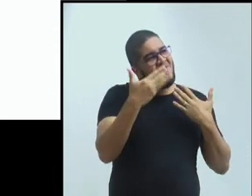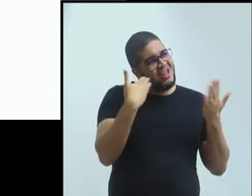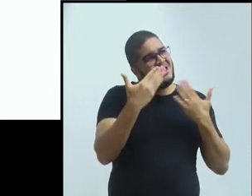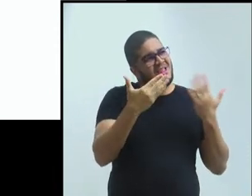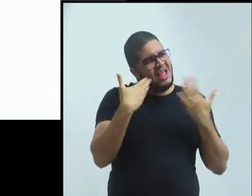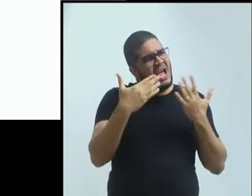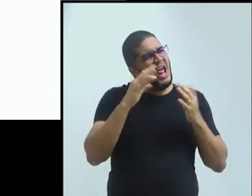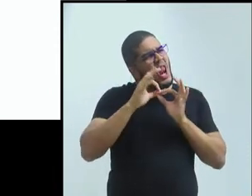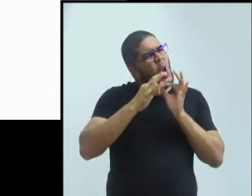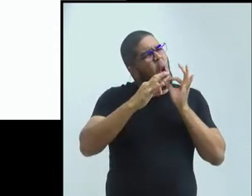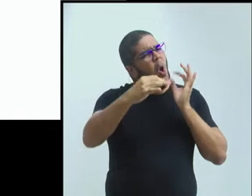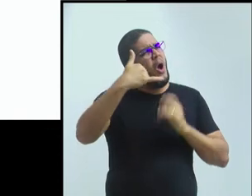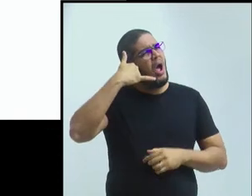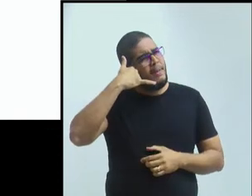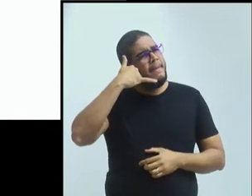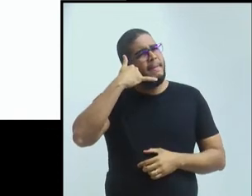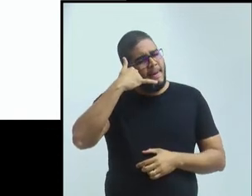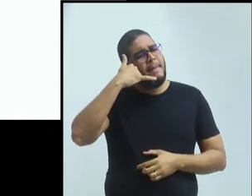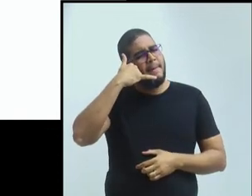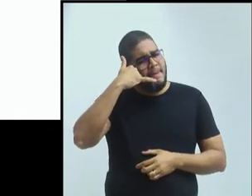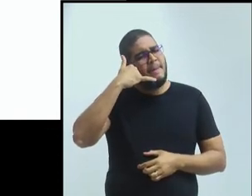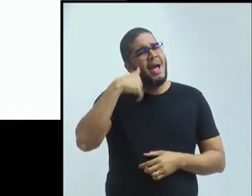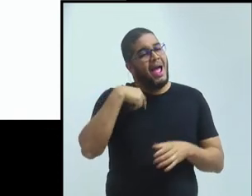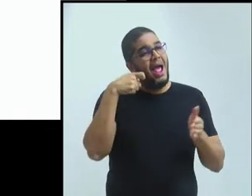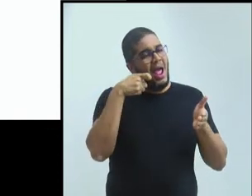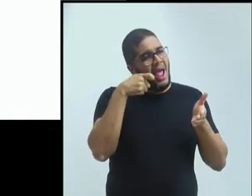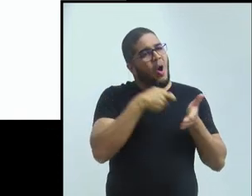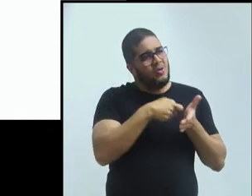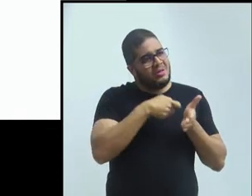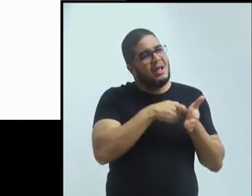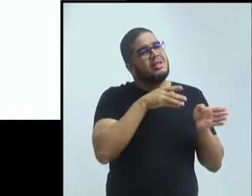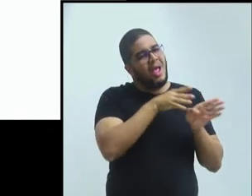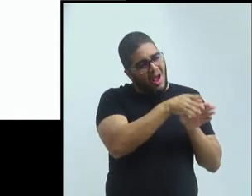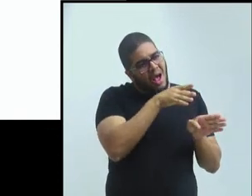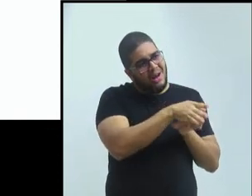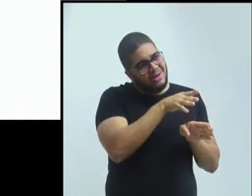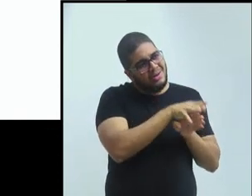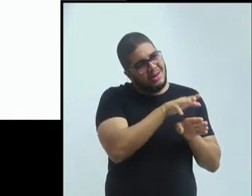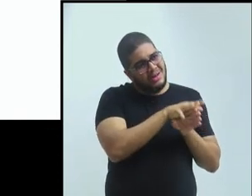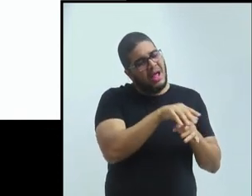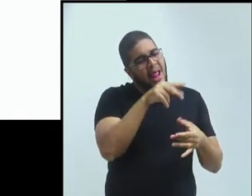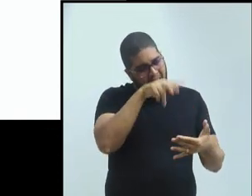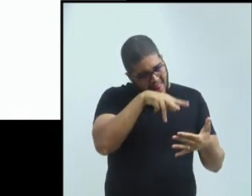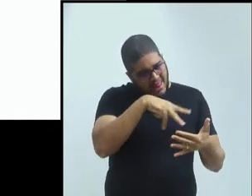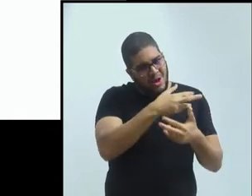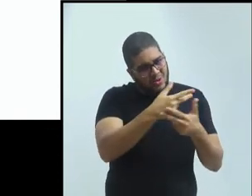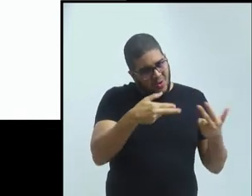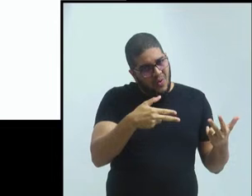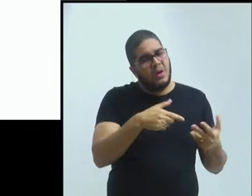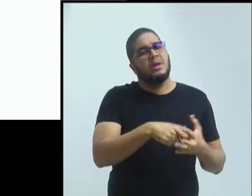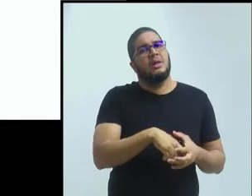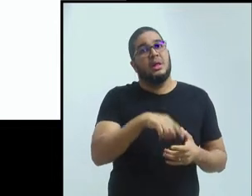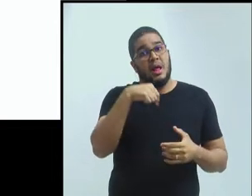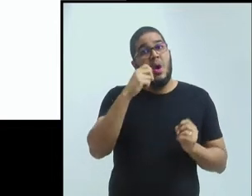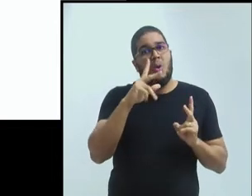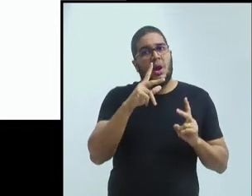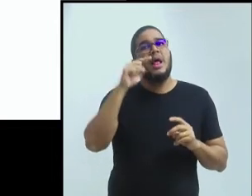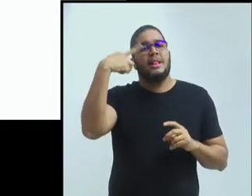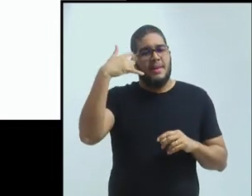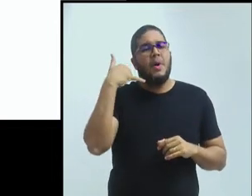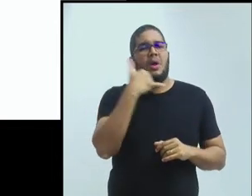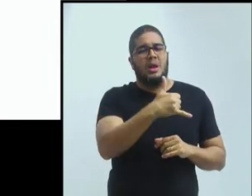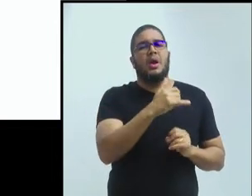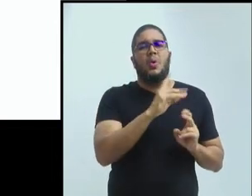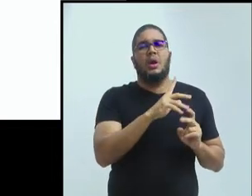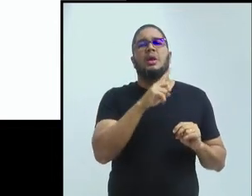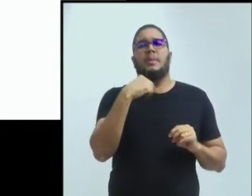uma série de orientações, leituras para fazer e tudo mais, e está. Depois desse telefonema,